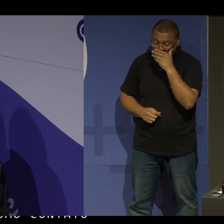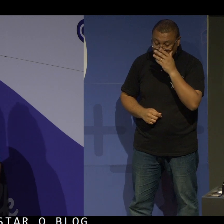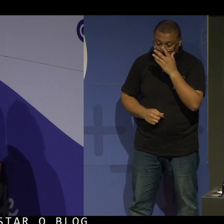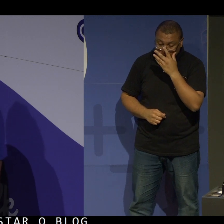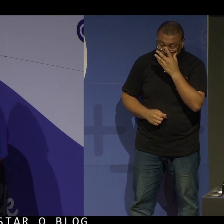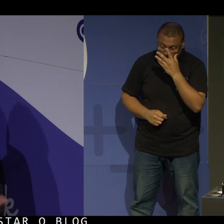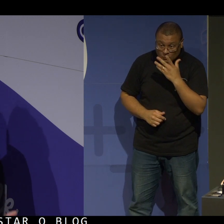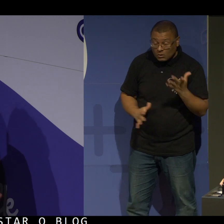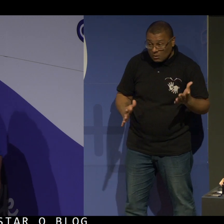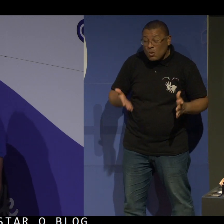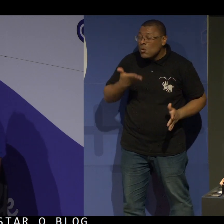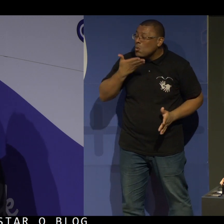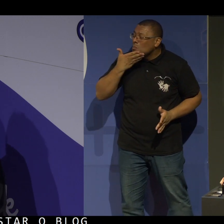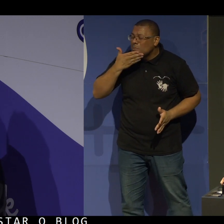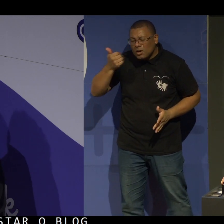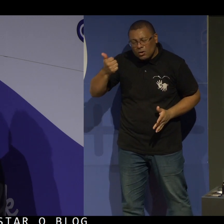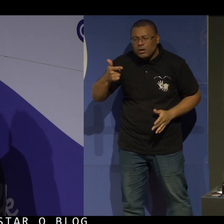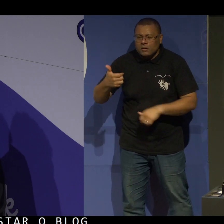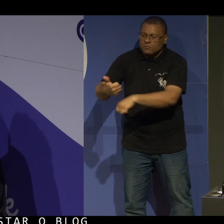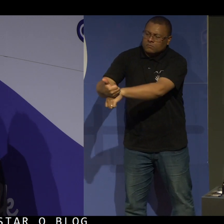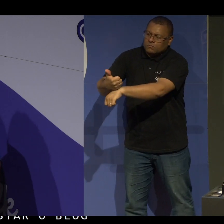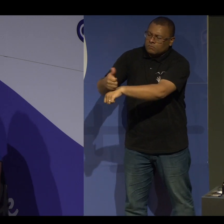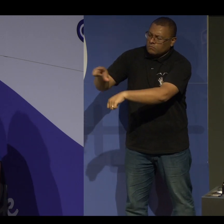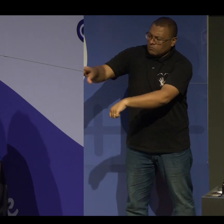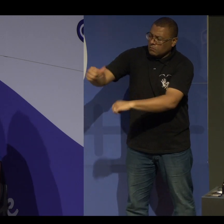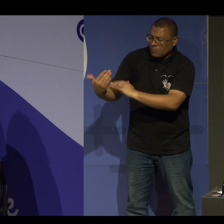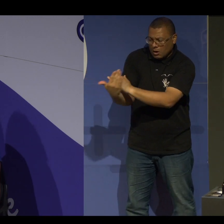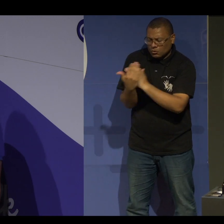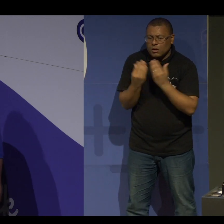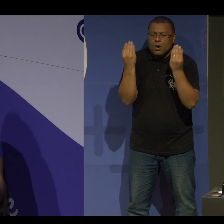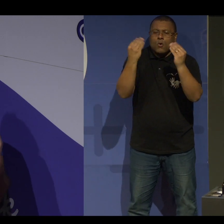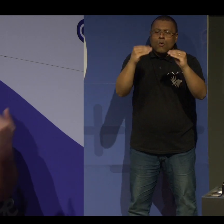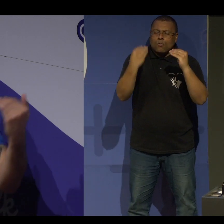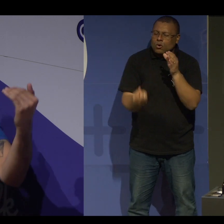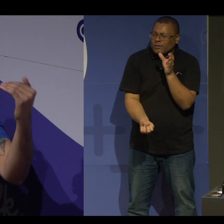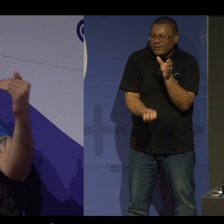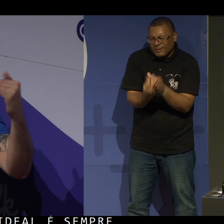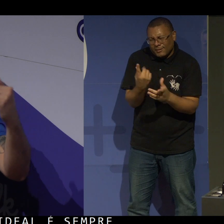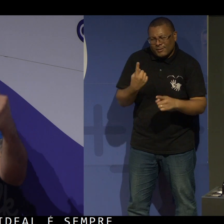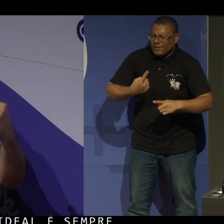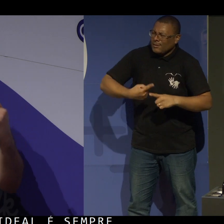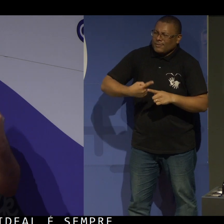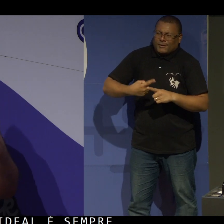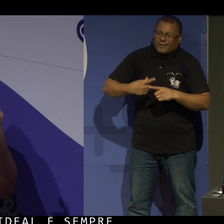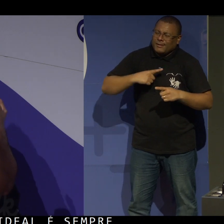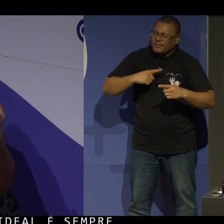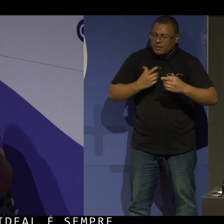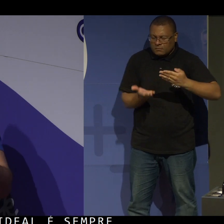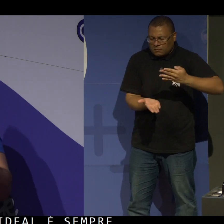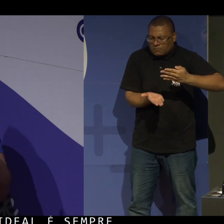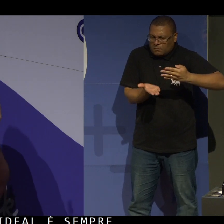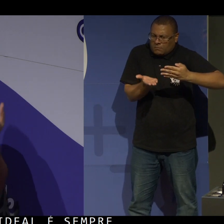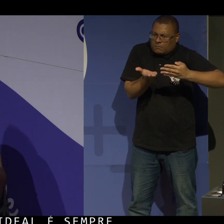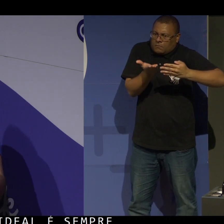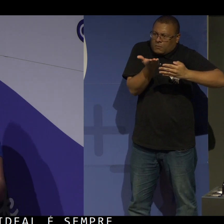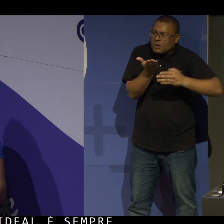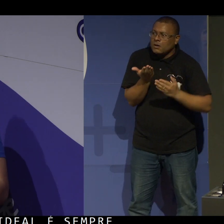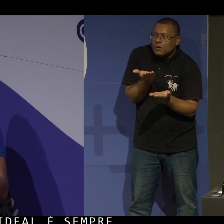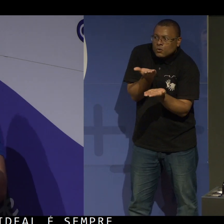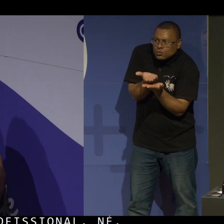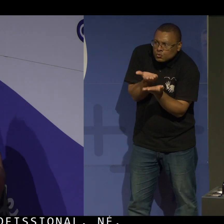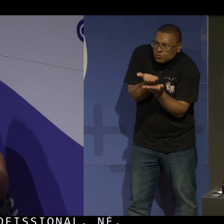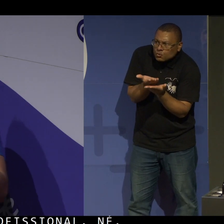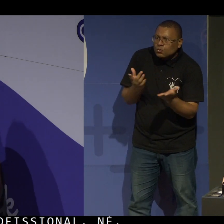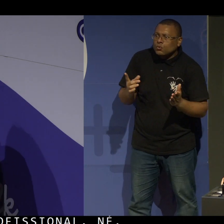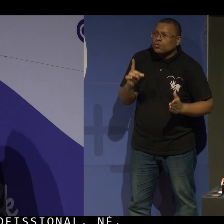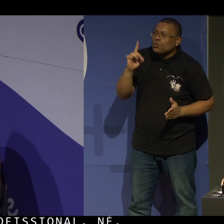O ideal é sempre você contratar um profissional, porque existe um nível de estudo, de informação, de